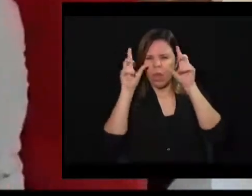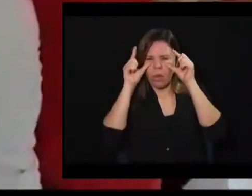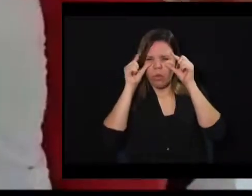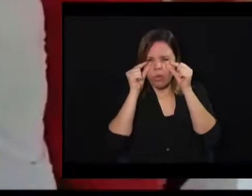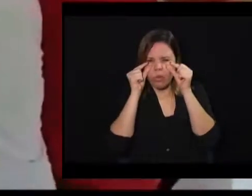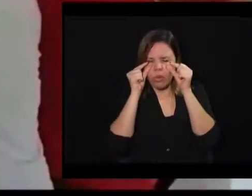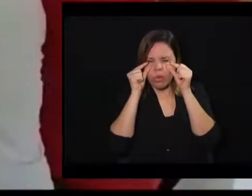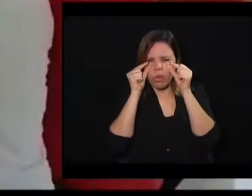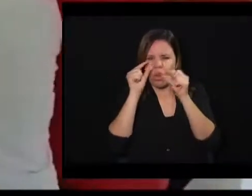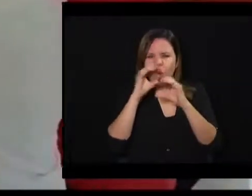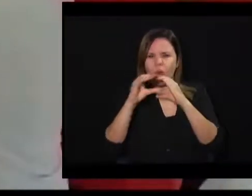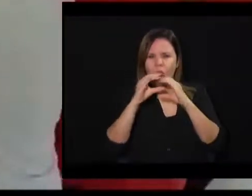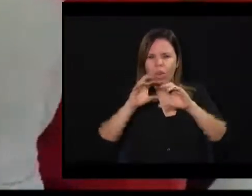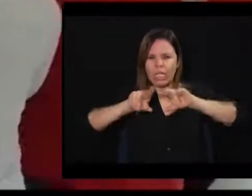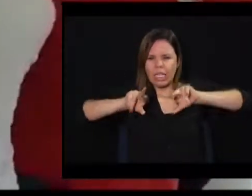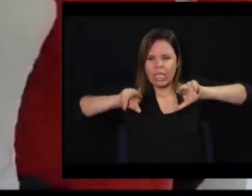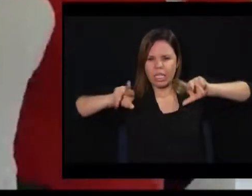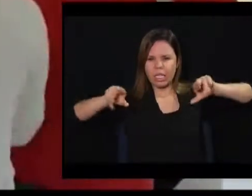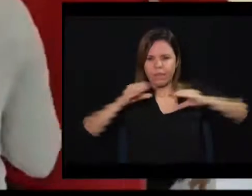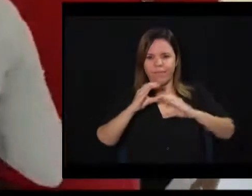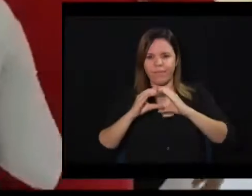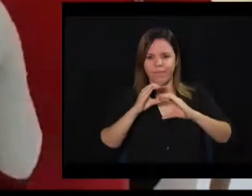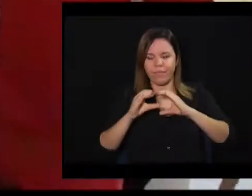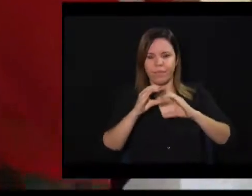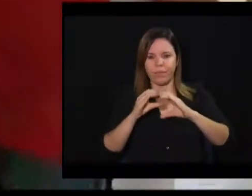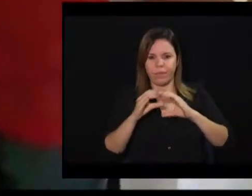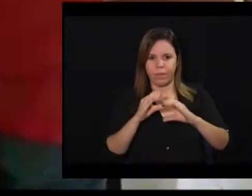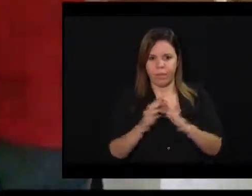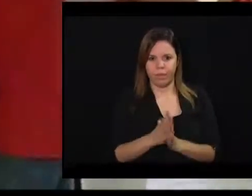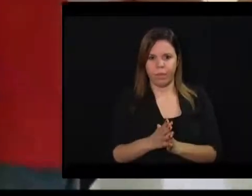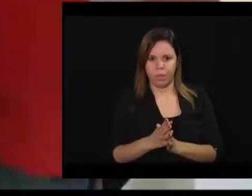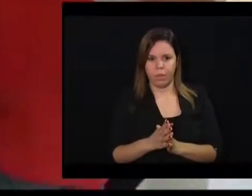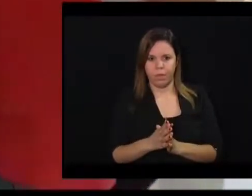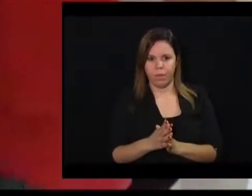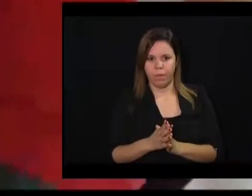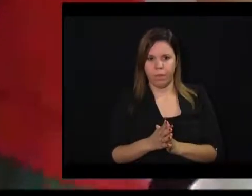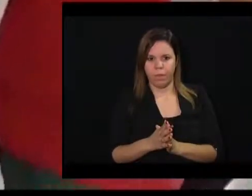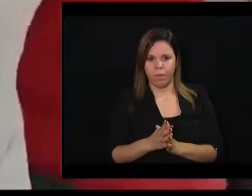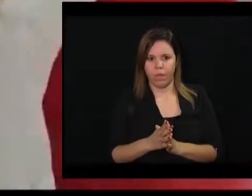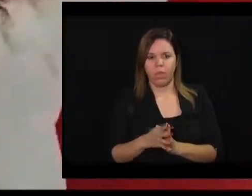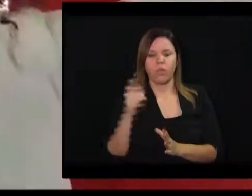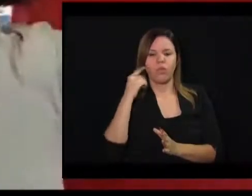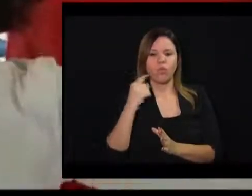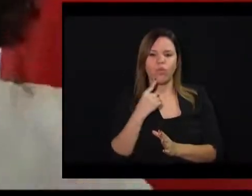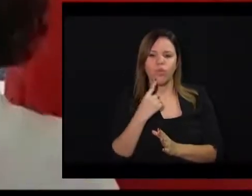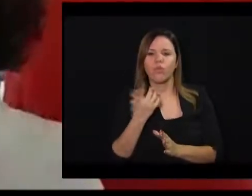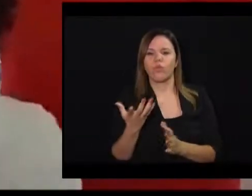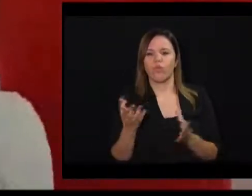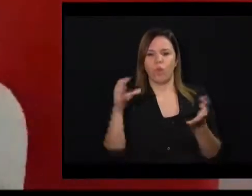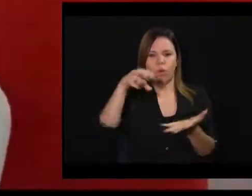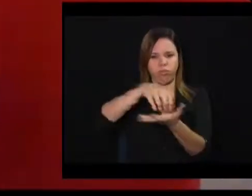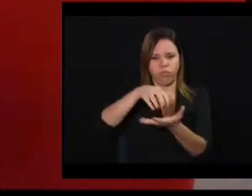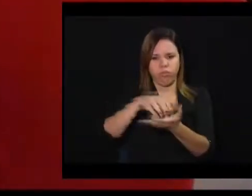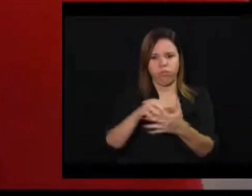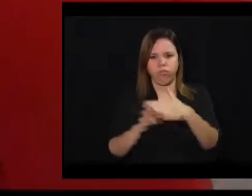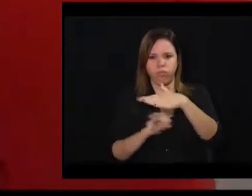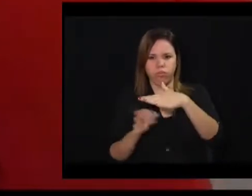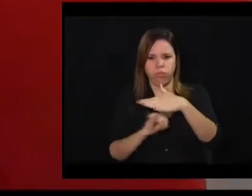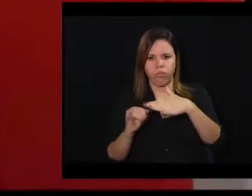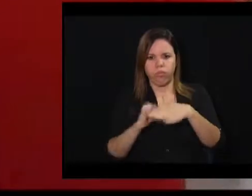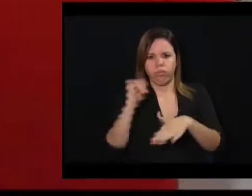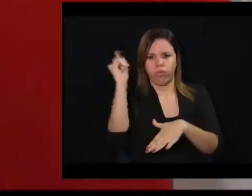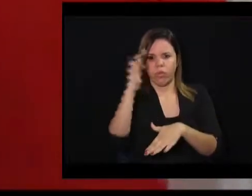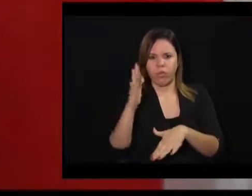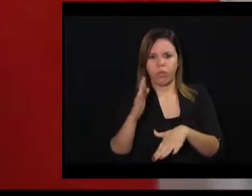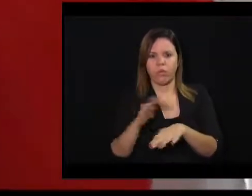formas de comunicação. Segundo a Federação Nacional de Educação e Integração dos Surdos, existem no Brasil cerca de 40 mil